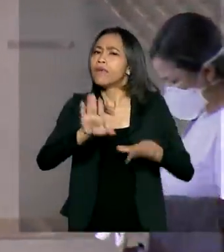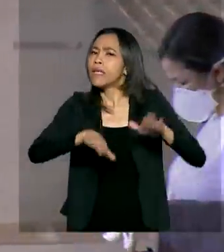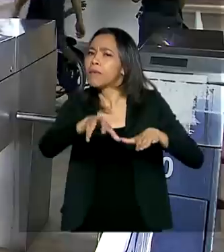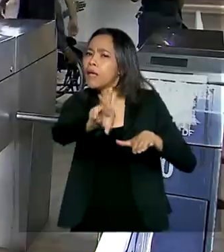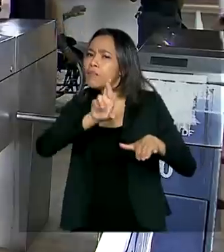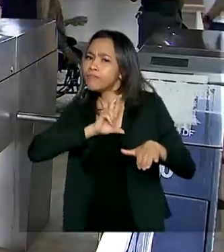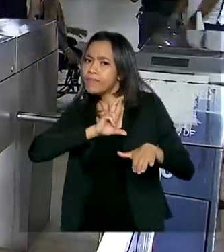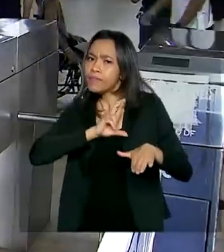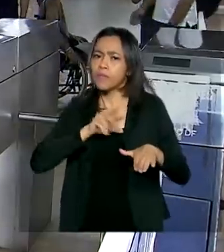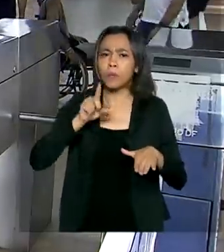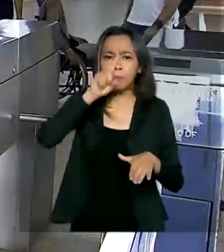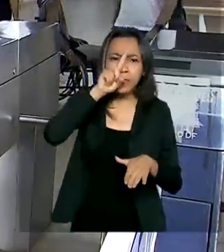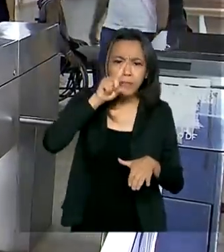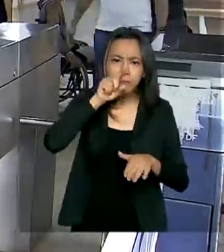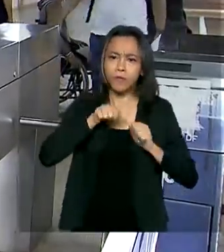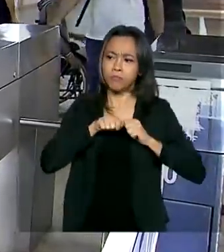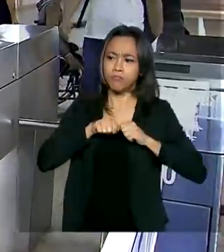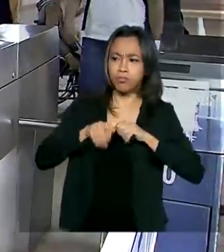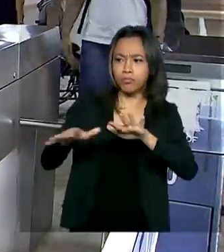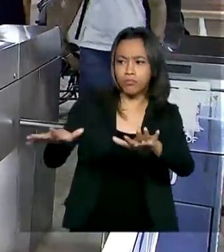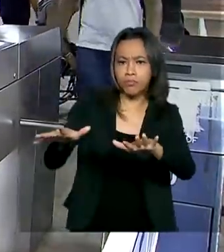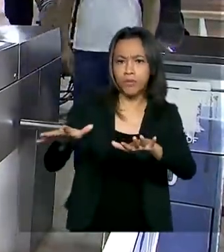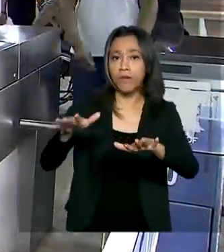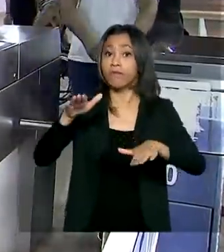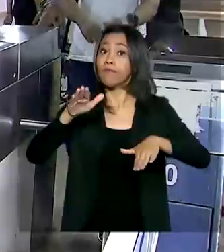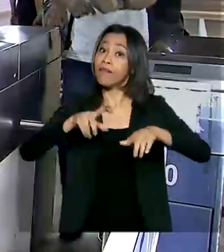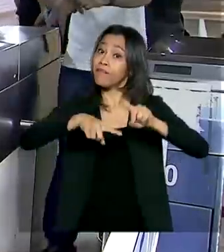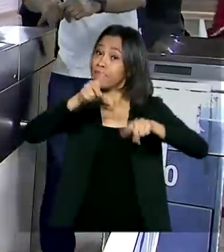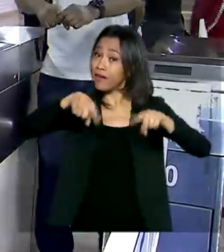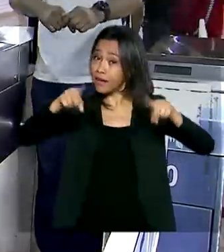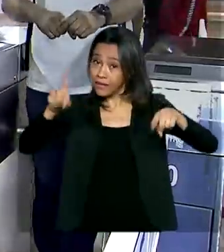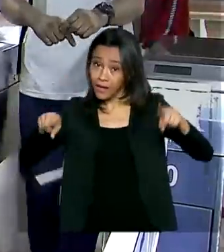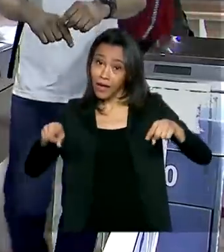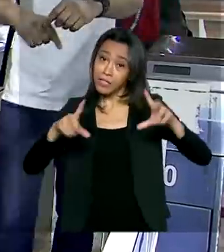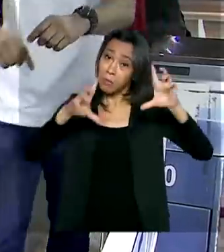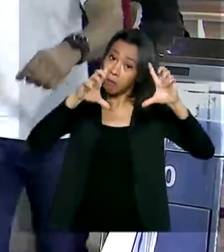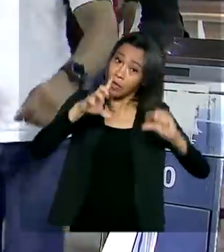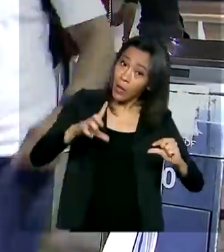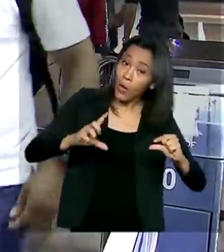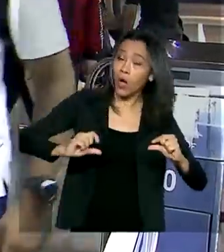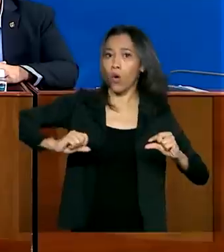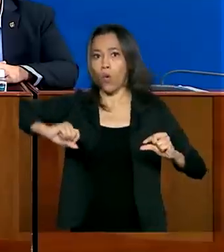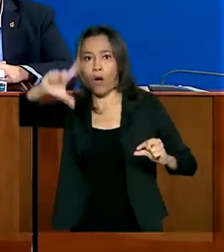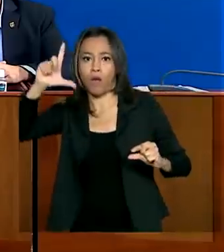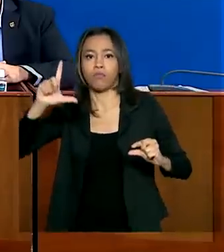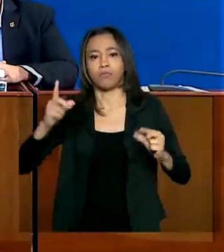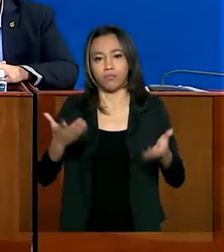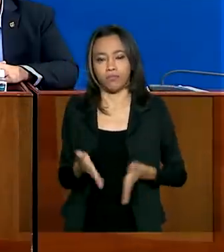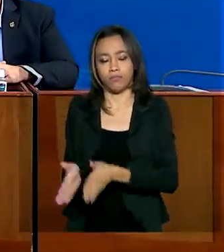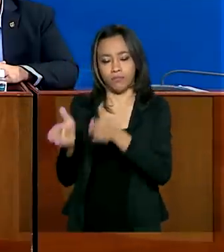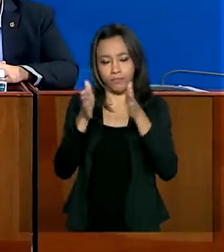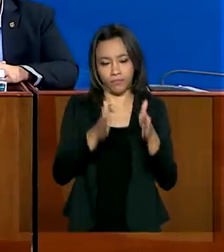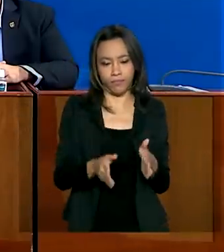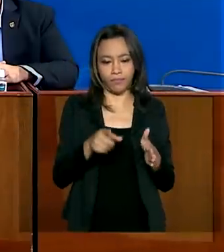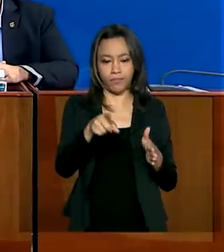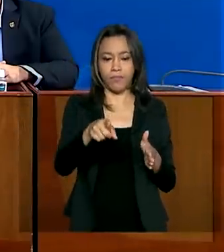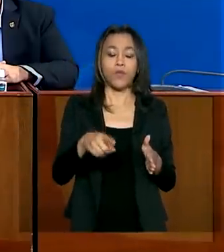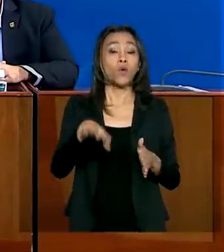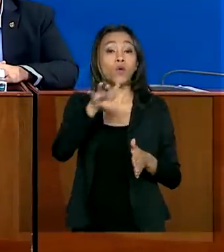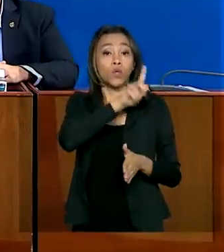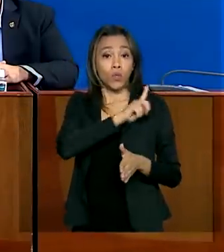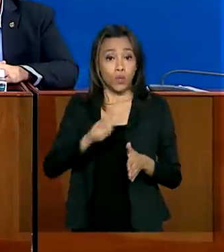classificação do risco de propagação do vírus pode variar de muito baixo a muito alto. Os gestores não ficam